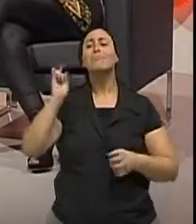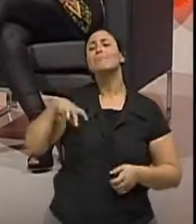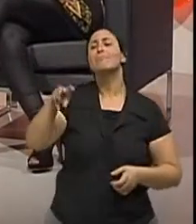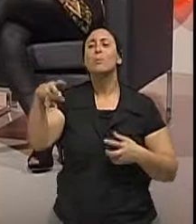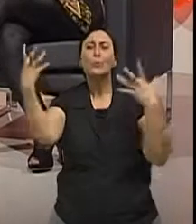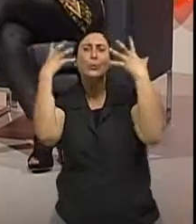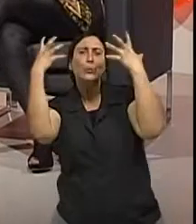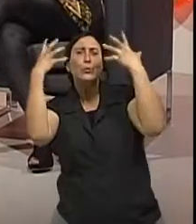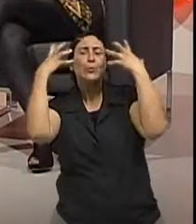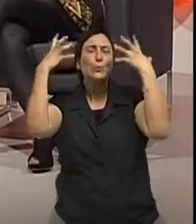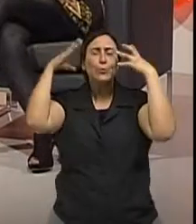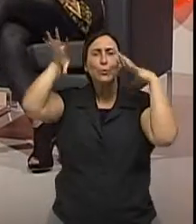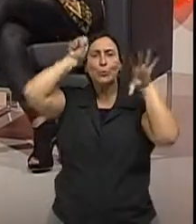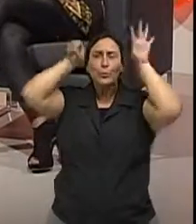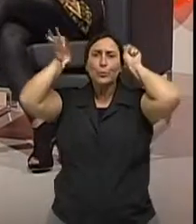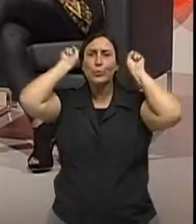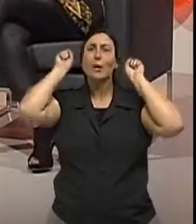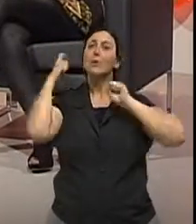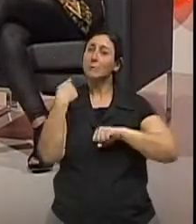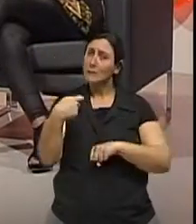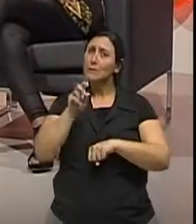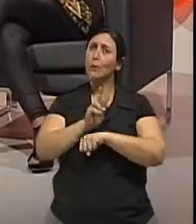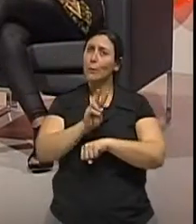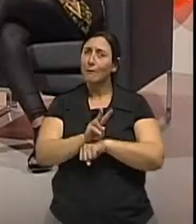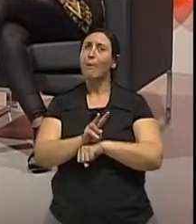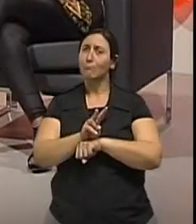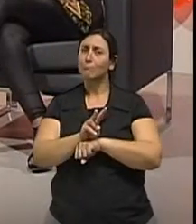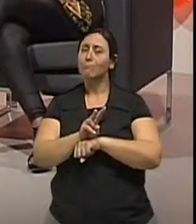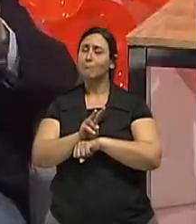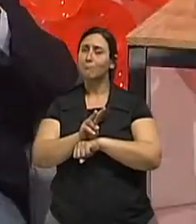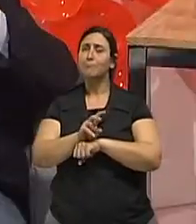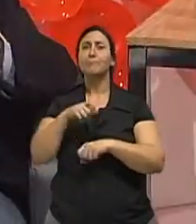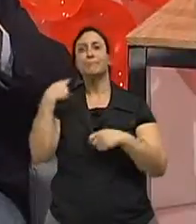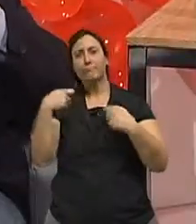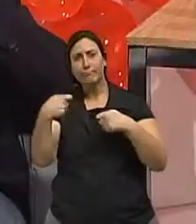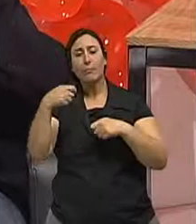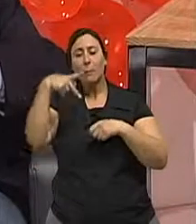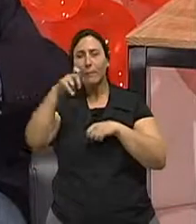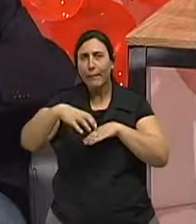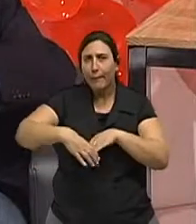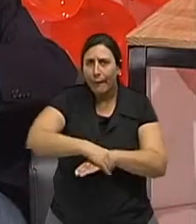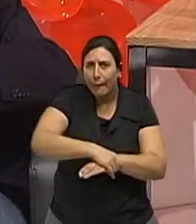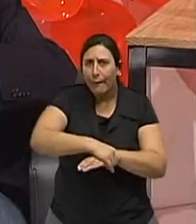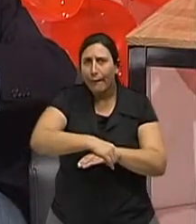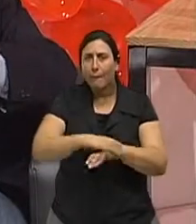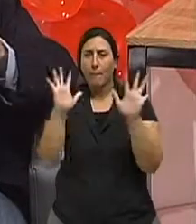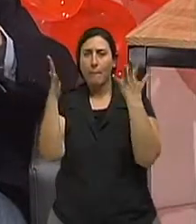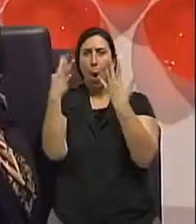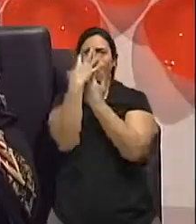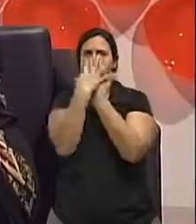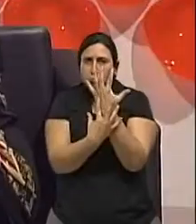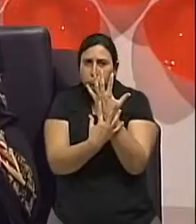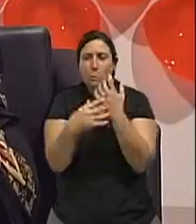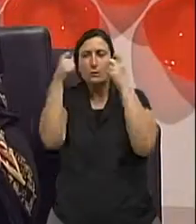sensível. Ah, ok. Então, temos que cobrir as extremidades. Pés, mãos e cabeça. Por